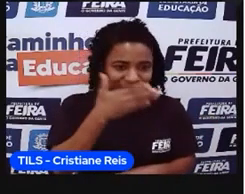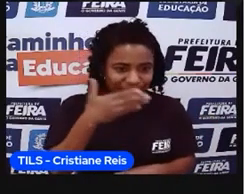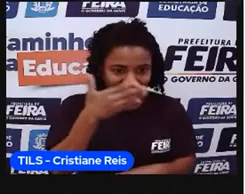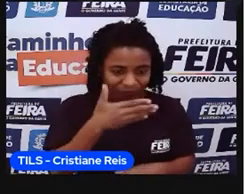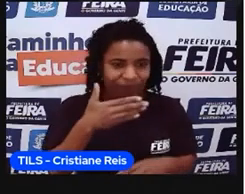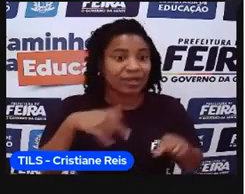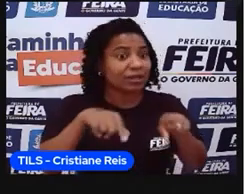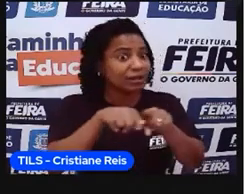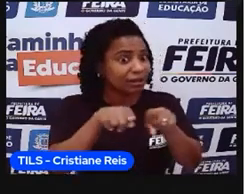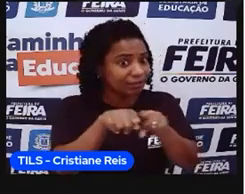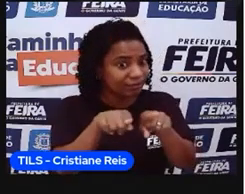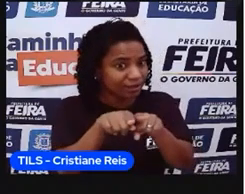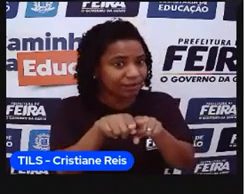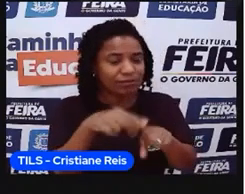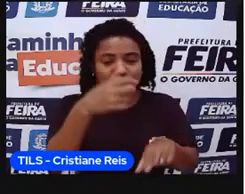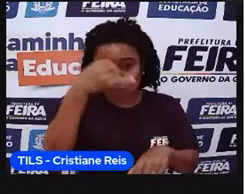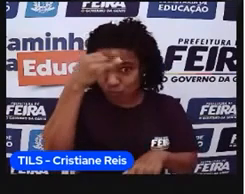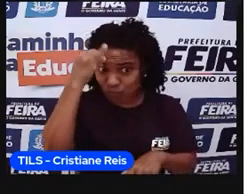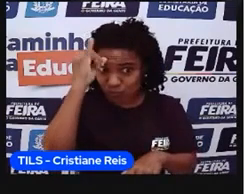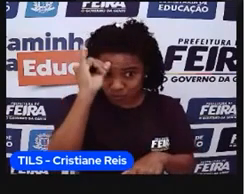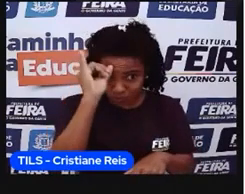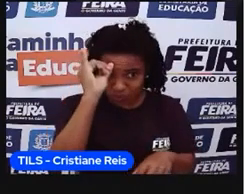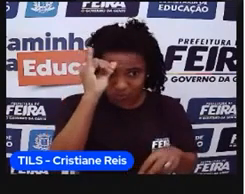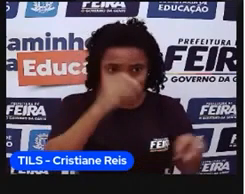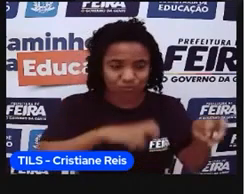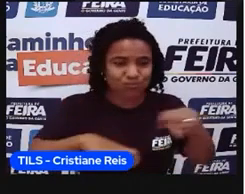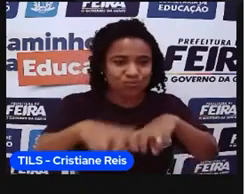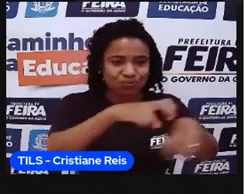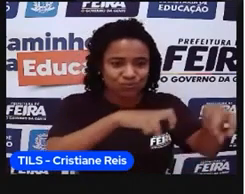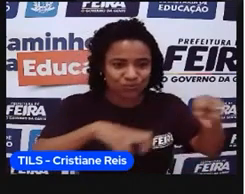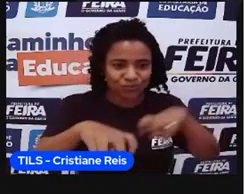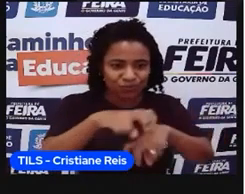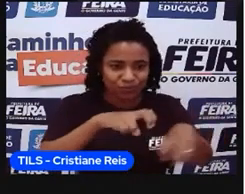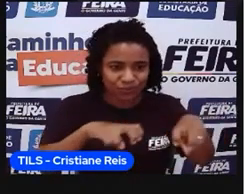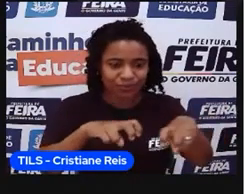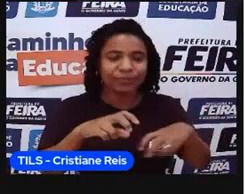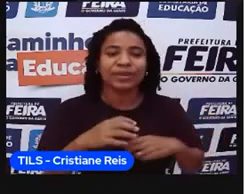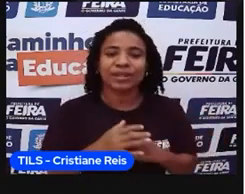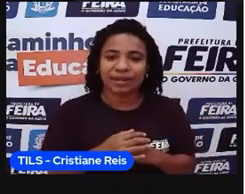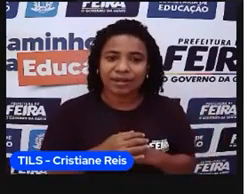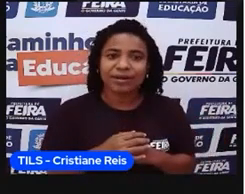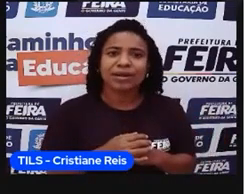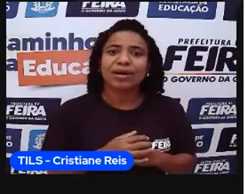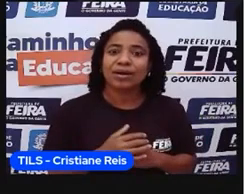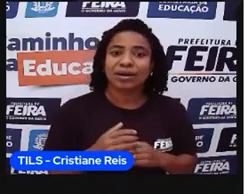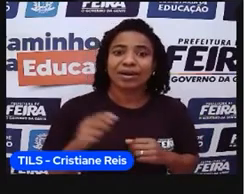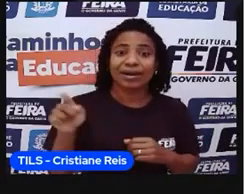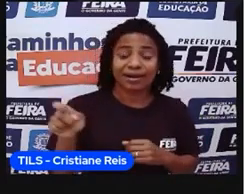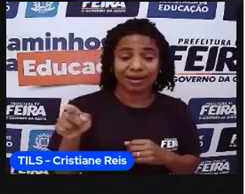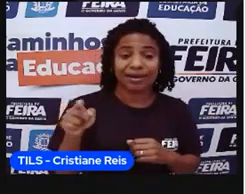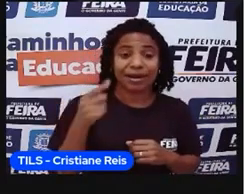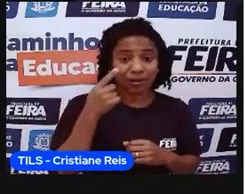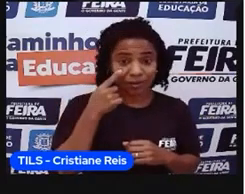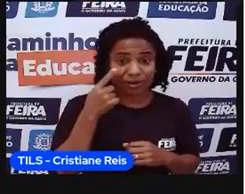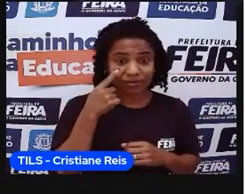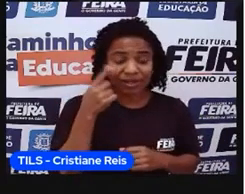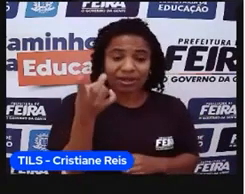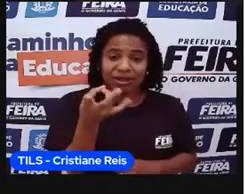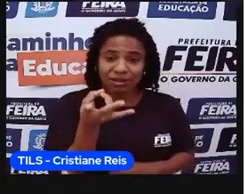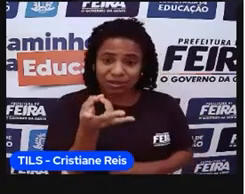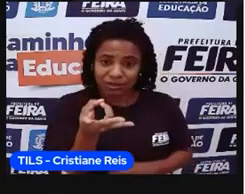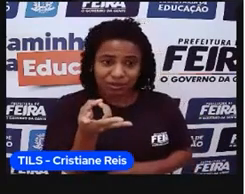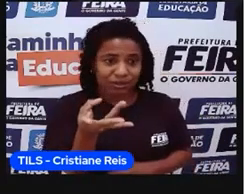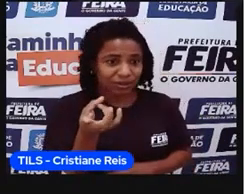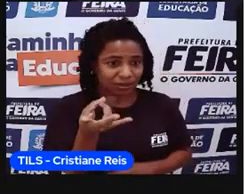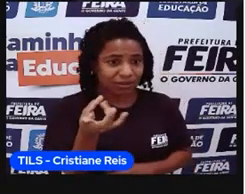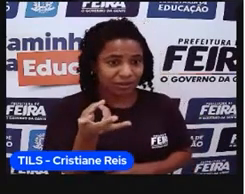Já esse outro momento, né, que é o momento das drogas do sertão, sertão é uma palavra que significa, né, adentro, interior. Então,